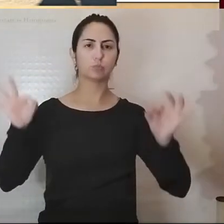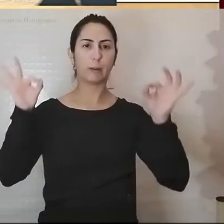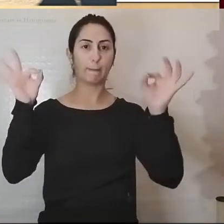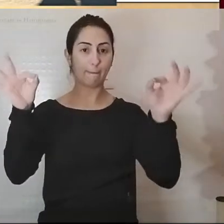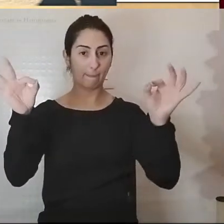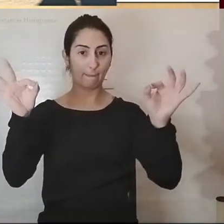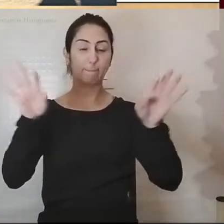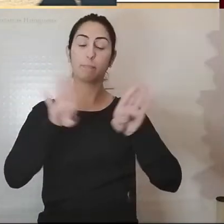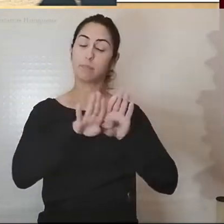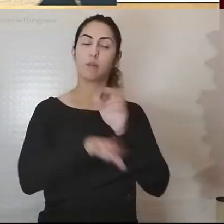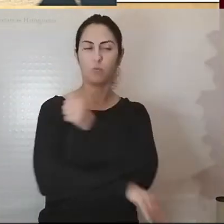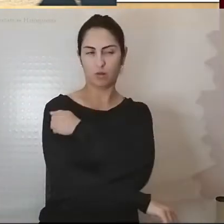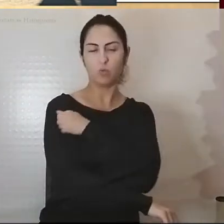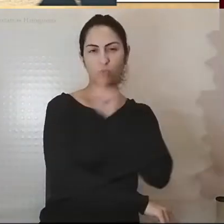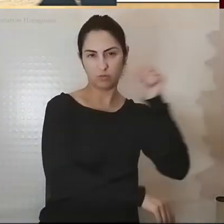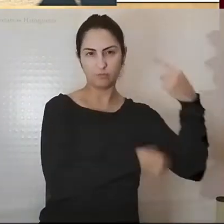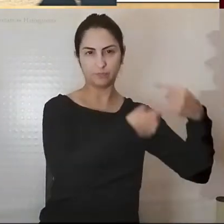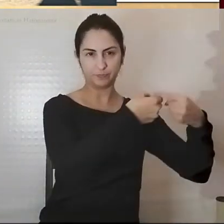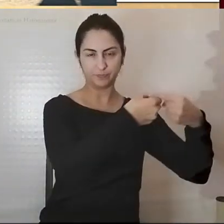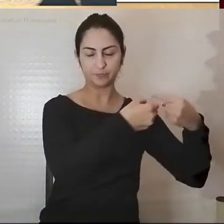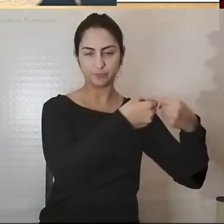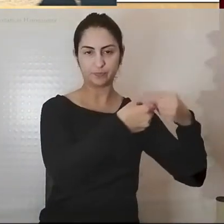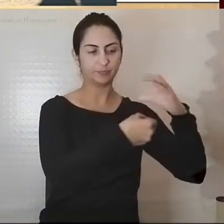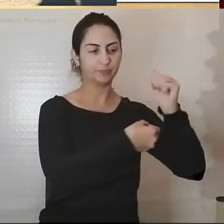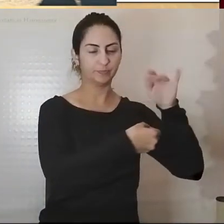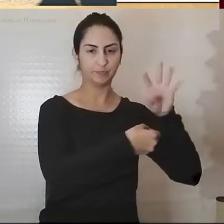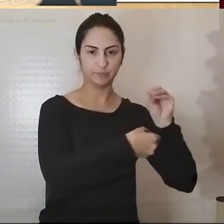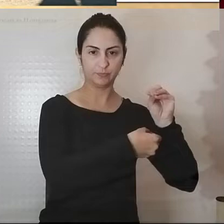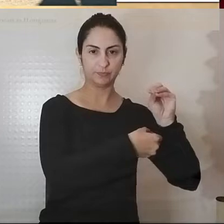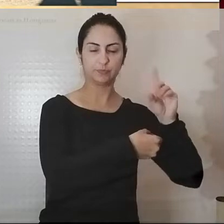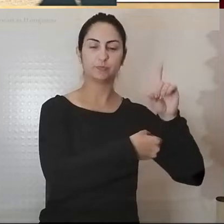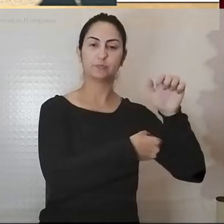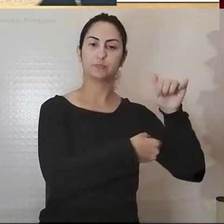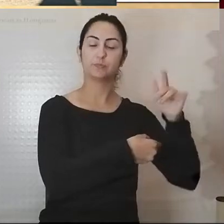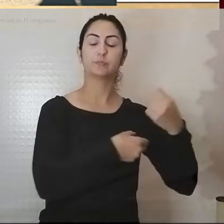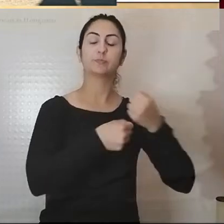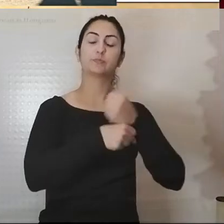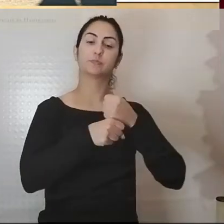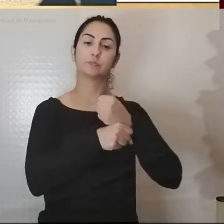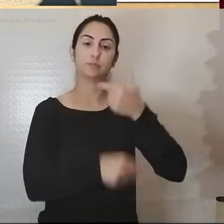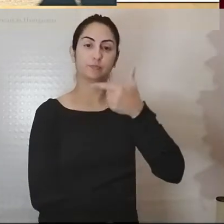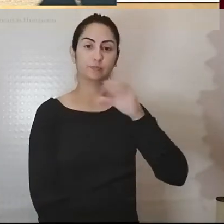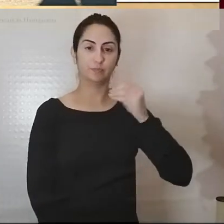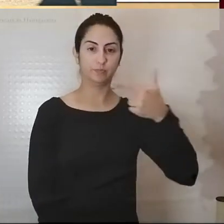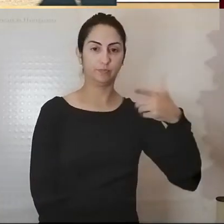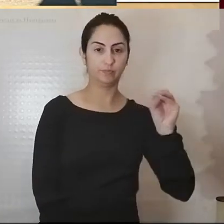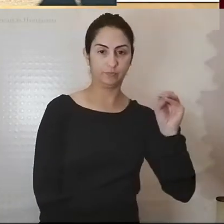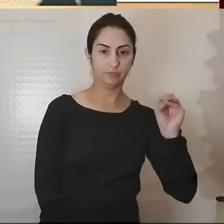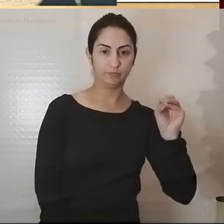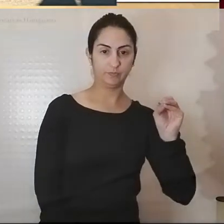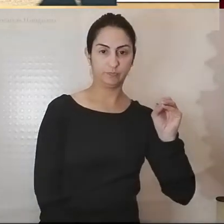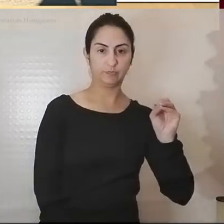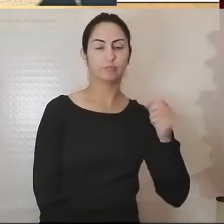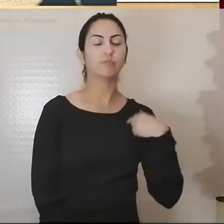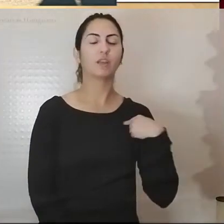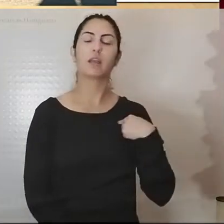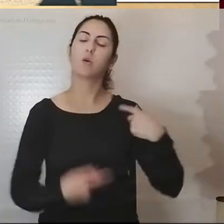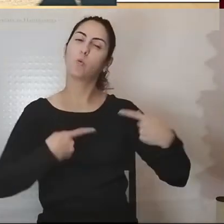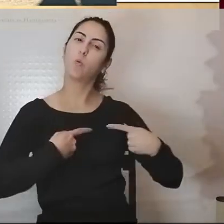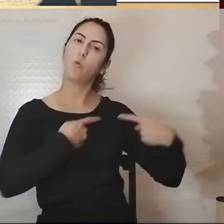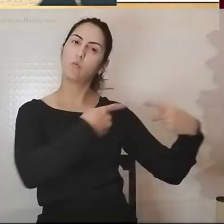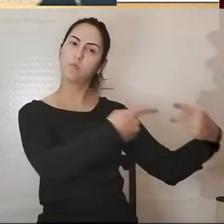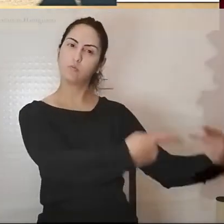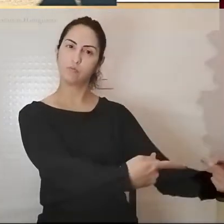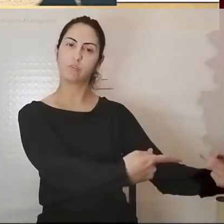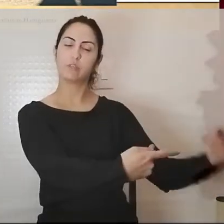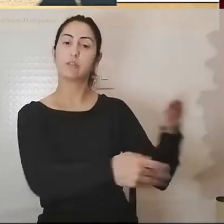provenientes de Cabo Delgado, em 2020, quando recebi o convite para